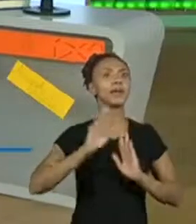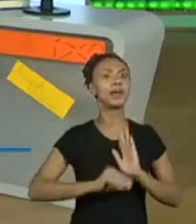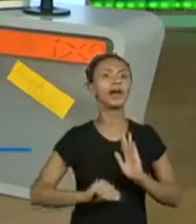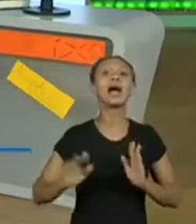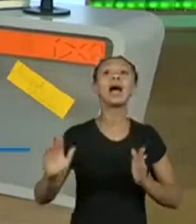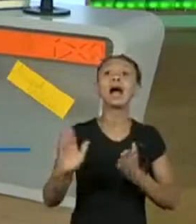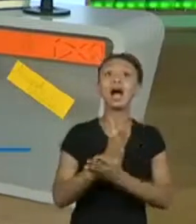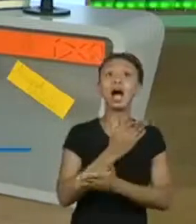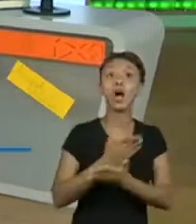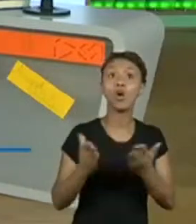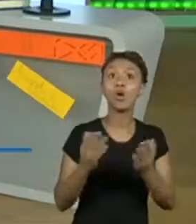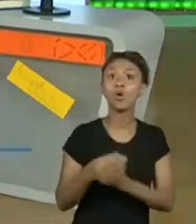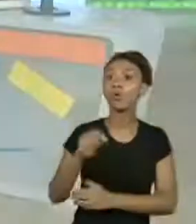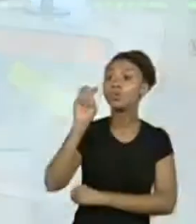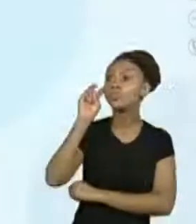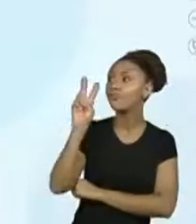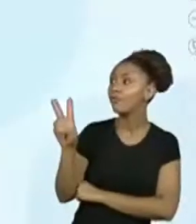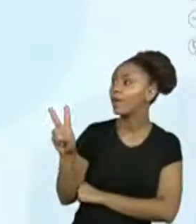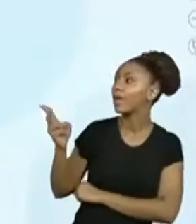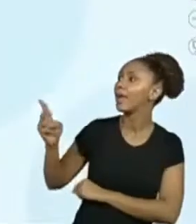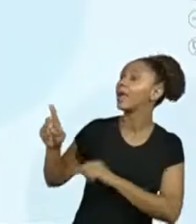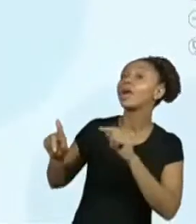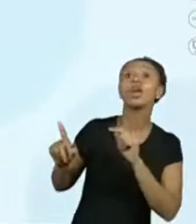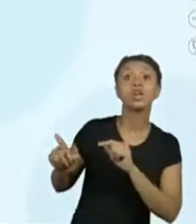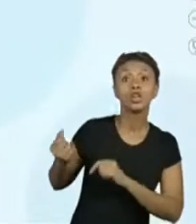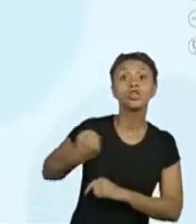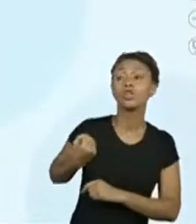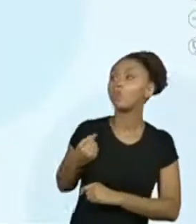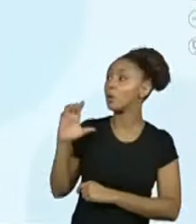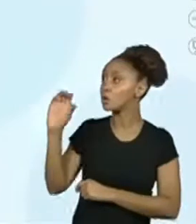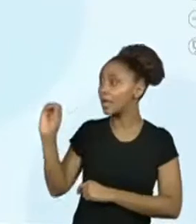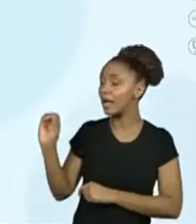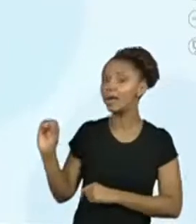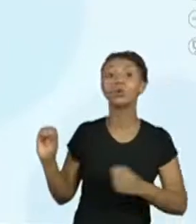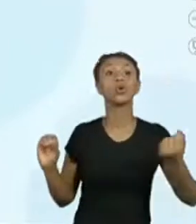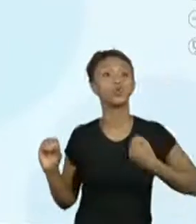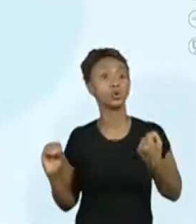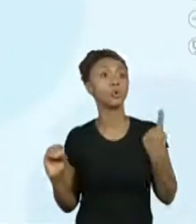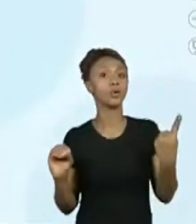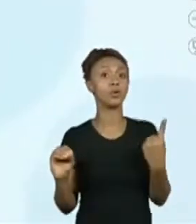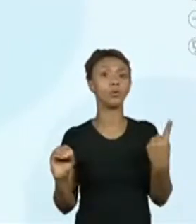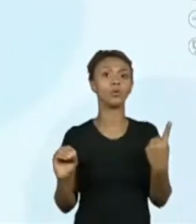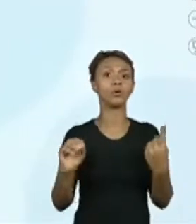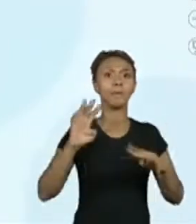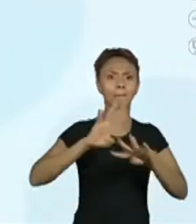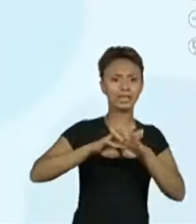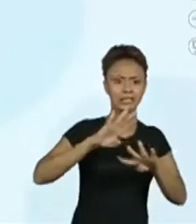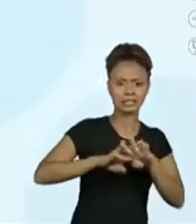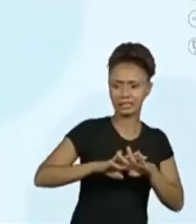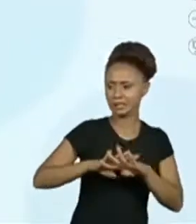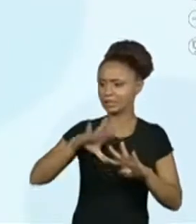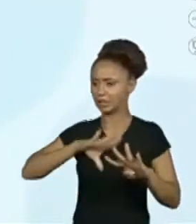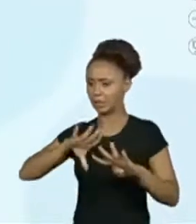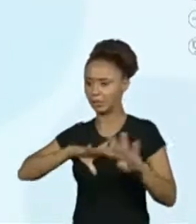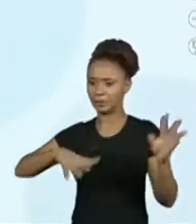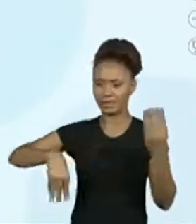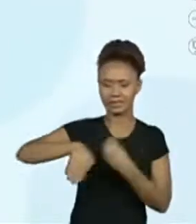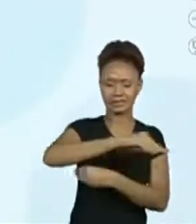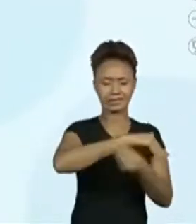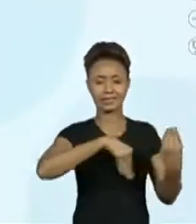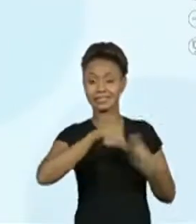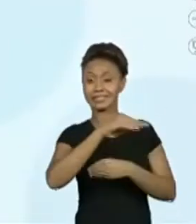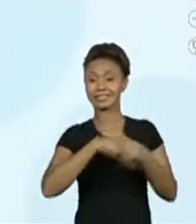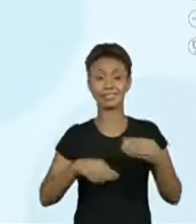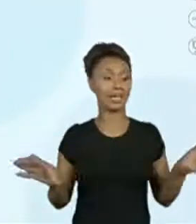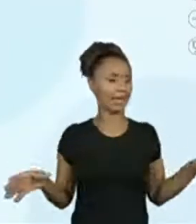ver o numeral zero nesse formato. E tem gente que conseguindo ver o numeral um. Matemática com português. A Pro Joselina colocou e disse que a